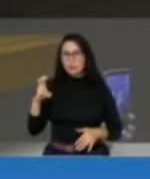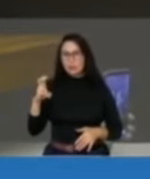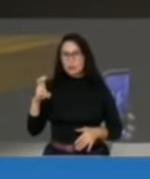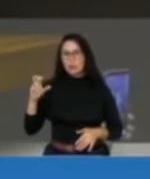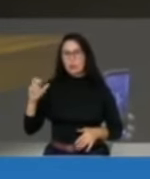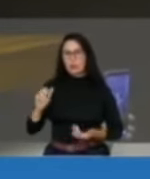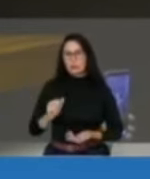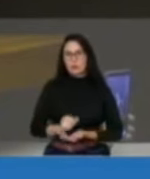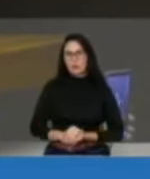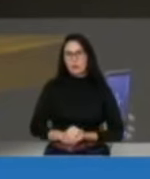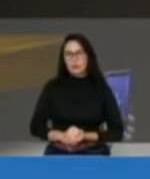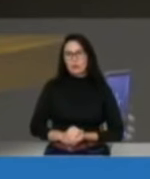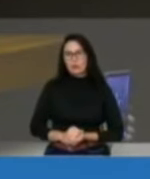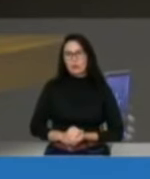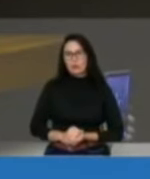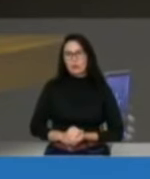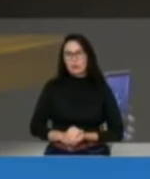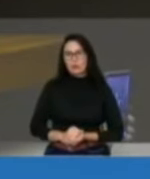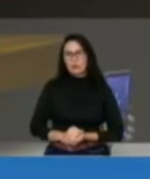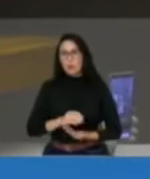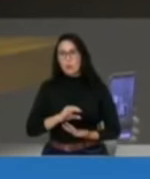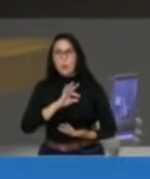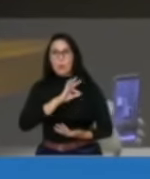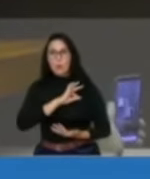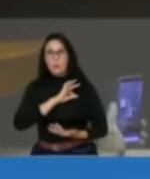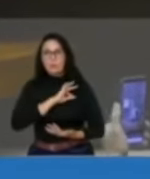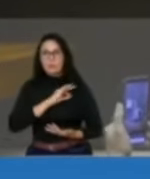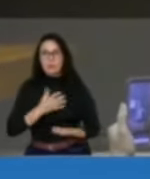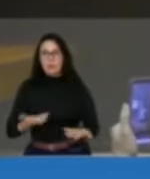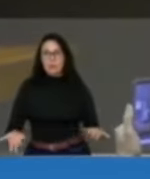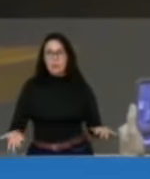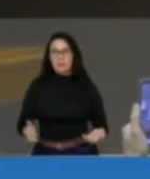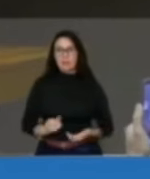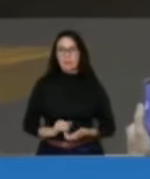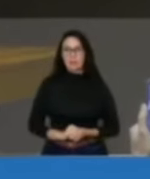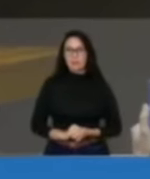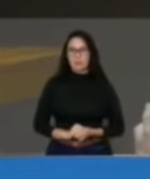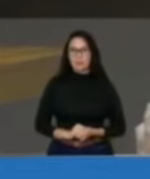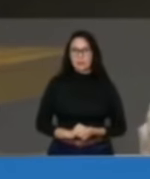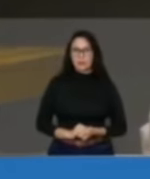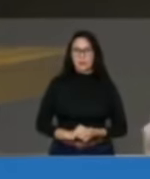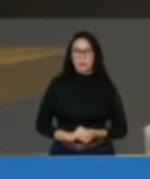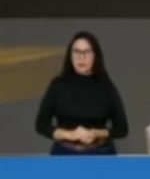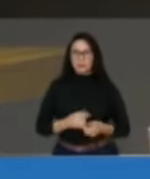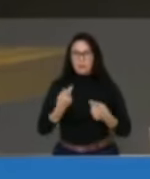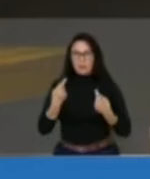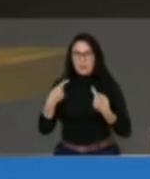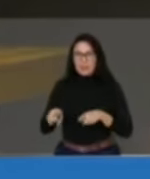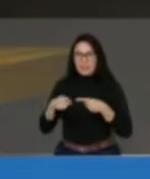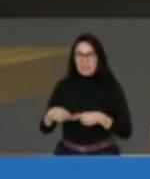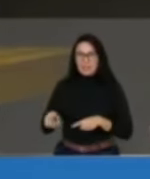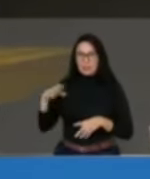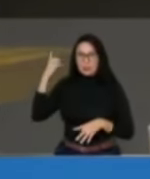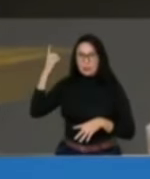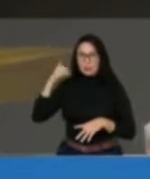Olha a estrutura da Polícia Federal envolvida para perseguir um deputado federal.